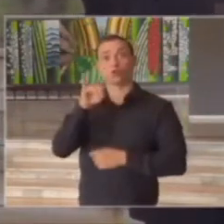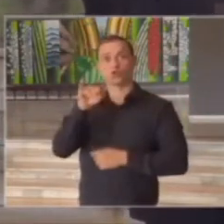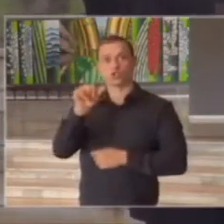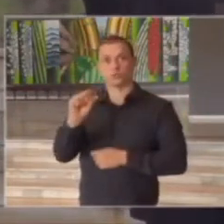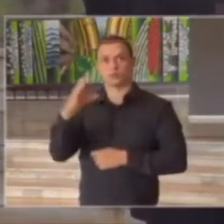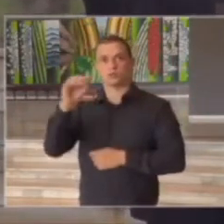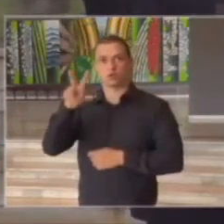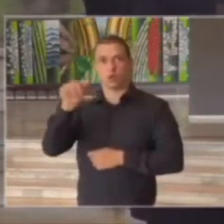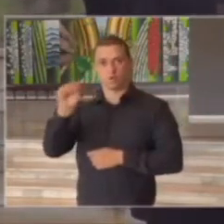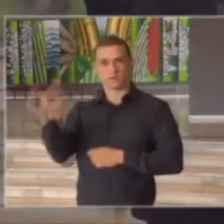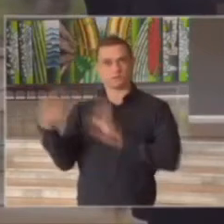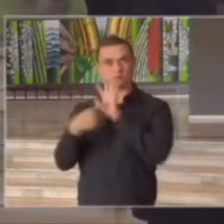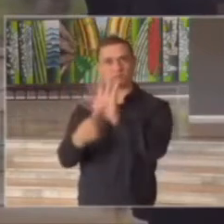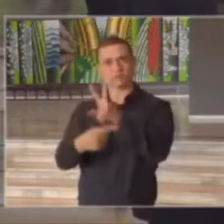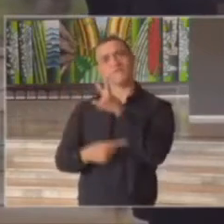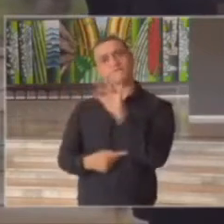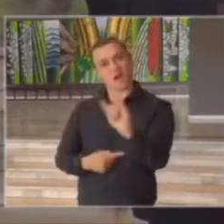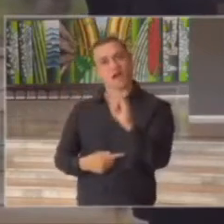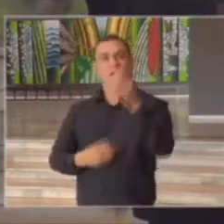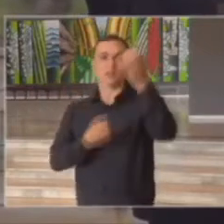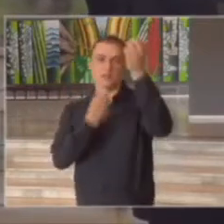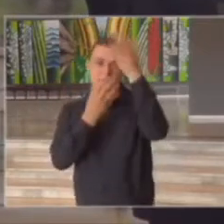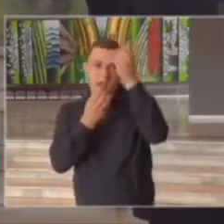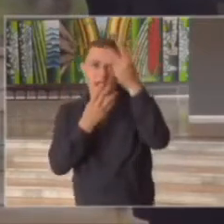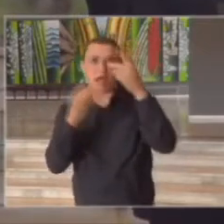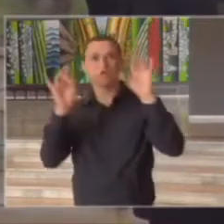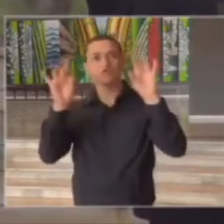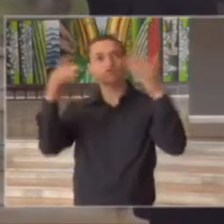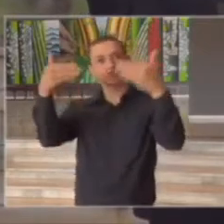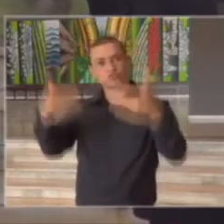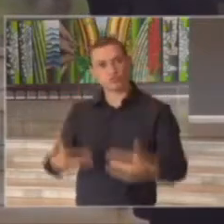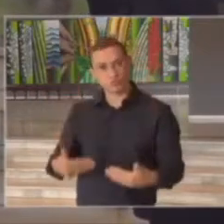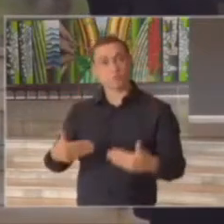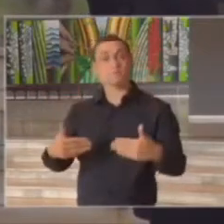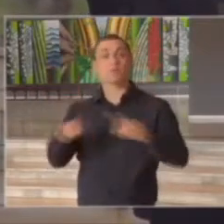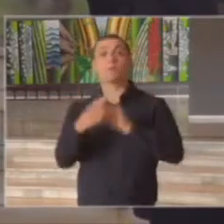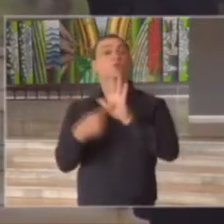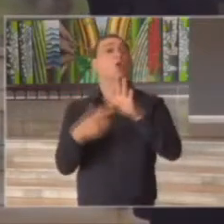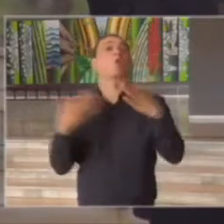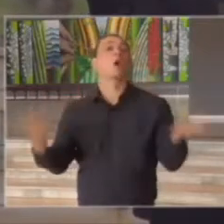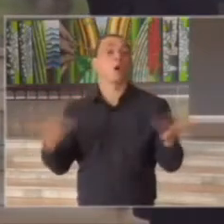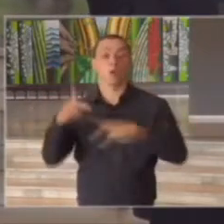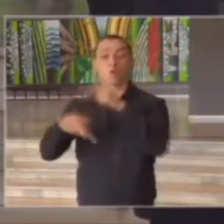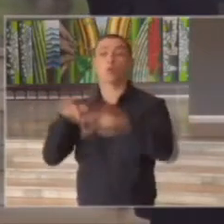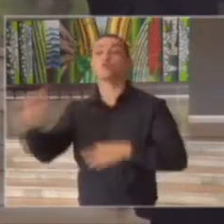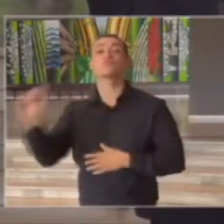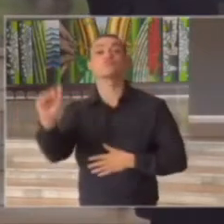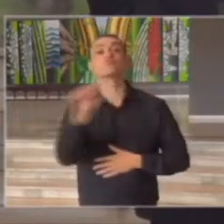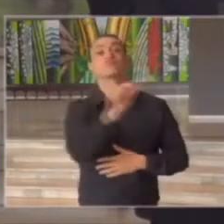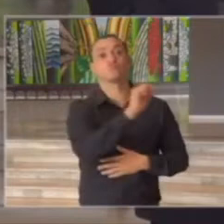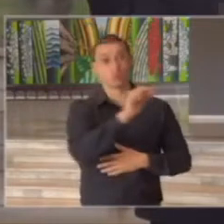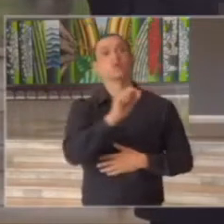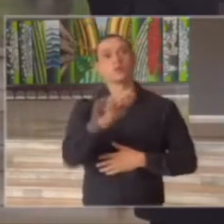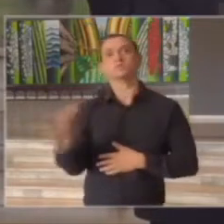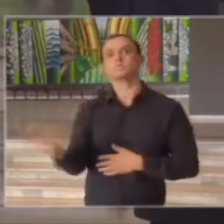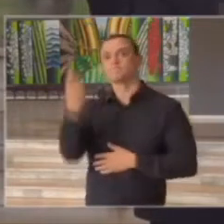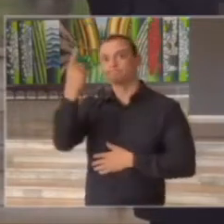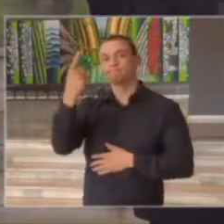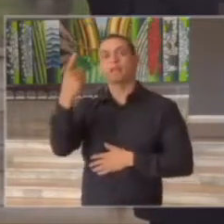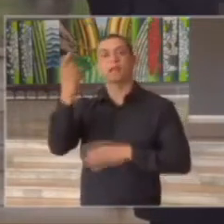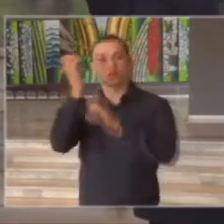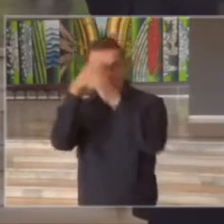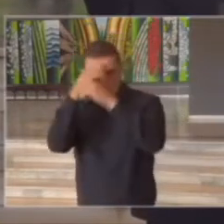populações que serão priorizadas nesta nova etapa de testagem em São Paulo